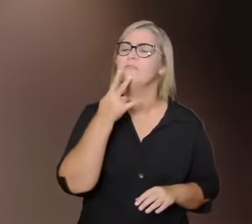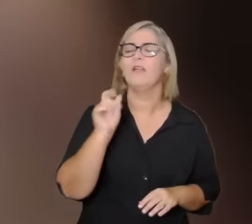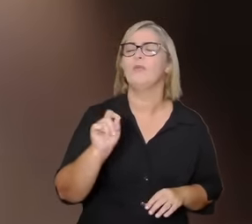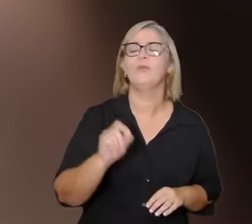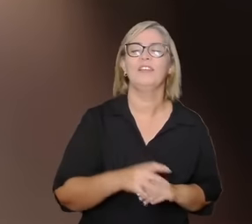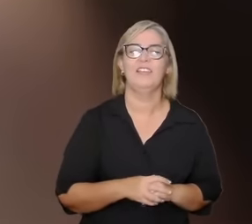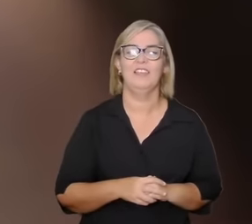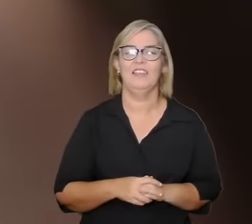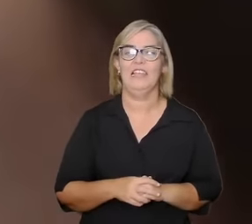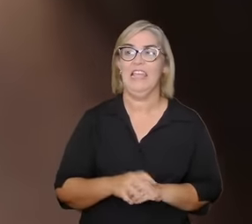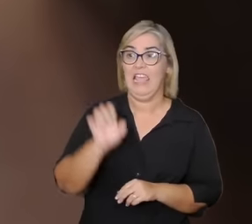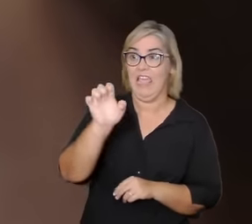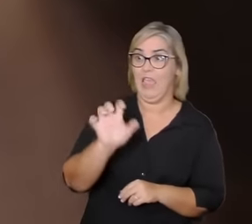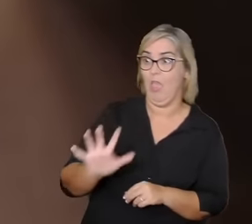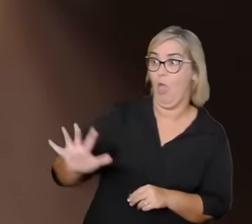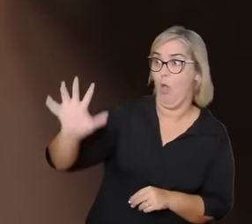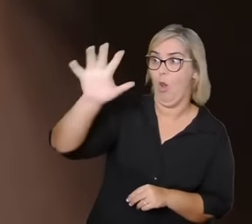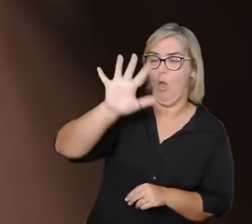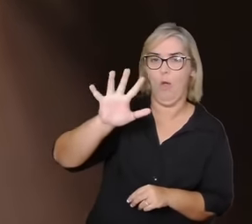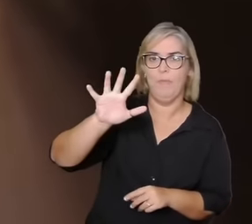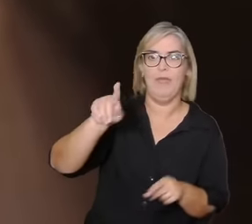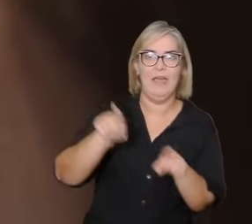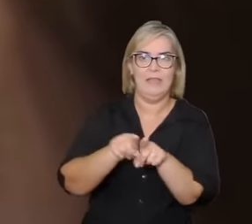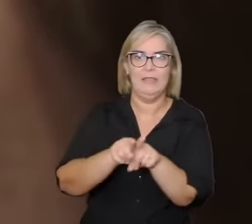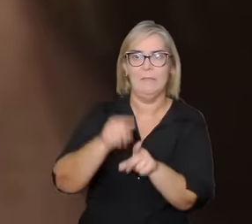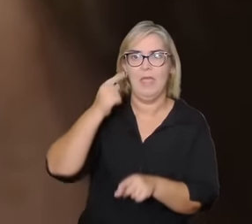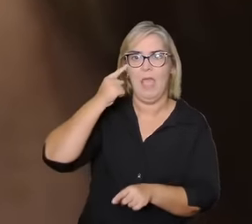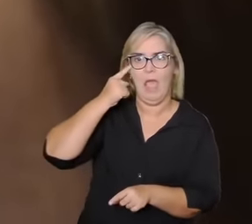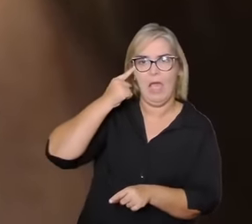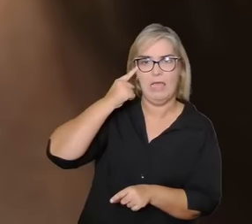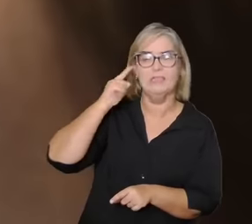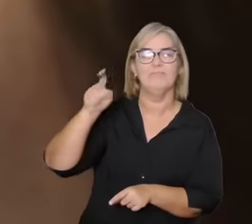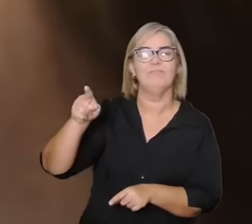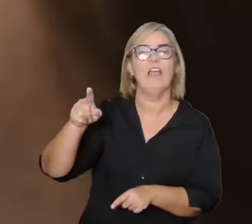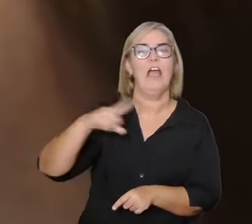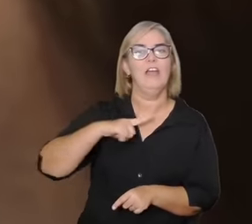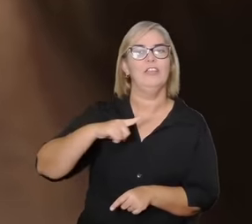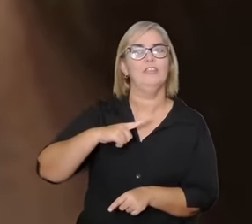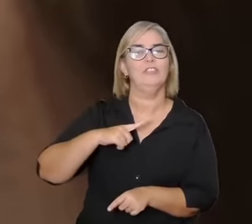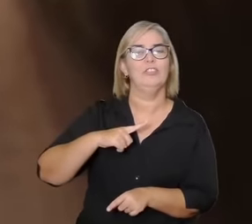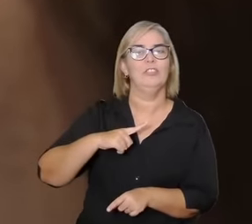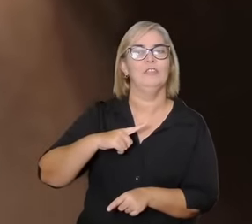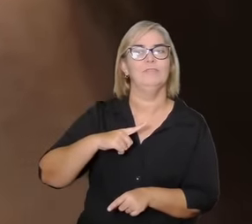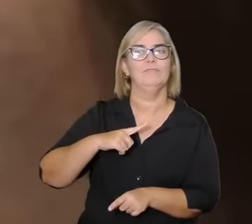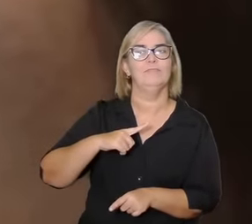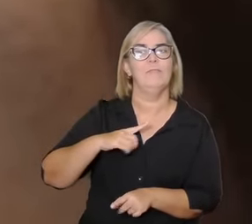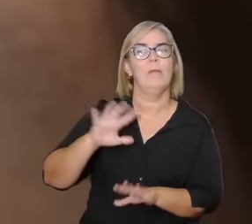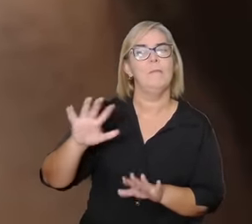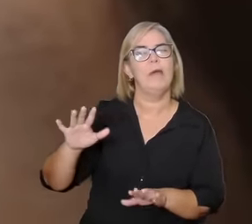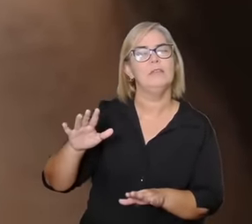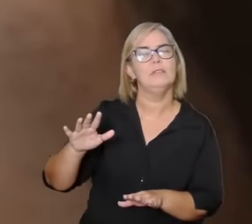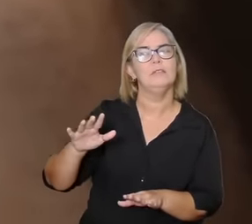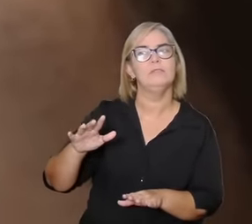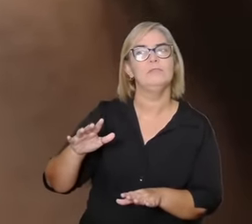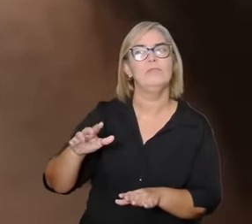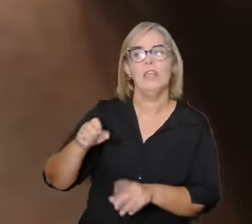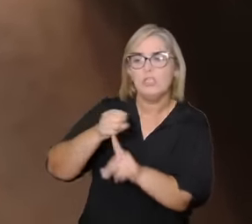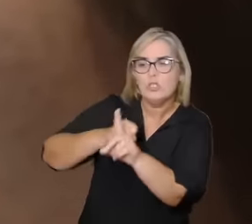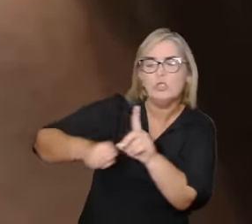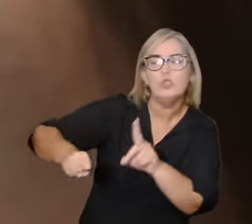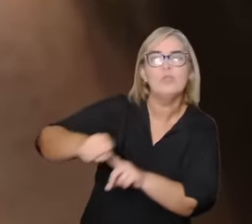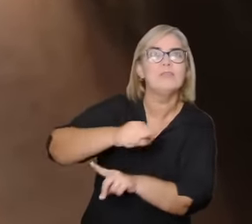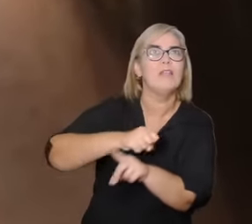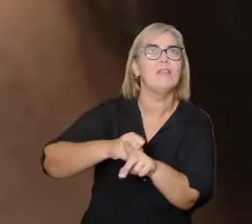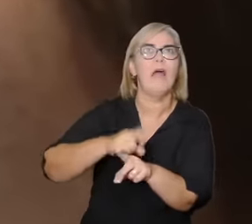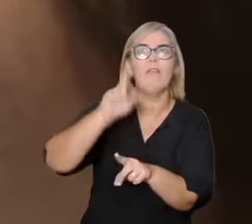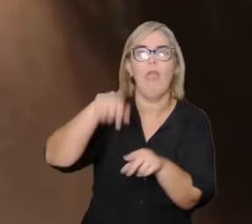no que? na Europa e na Ásia não que só tinha isso era mais frequente não que na África só tivesse sociedades estáveis